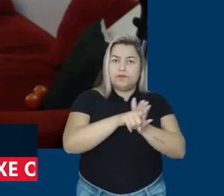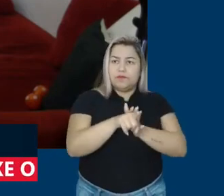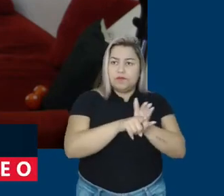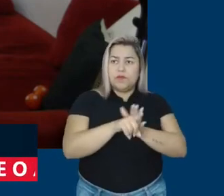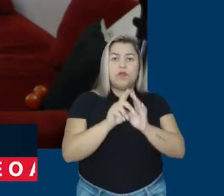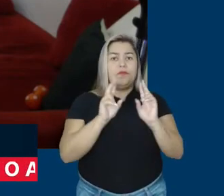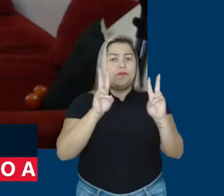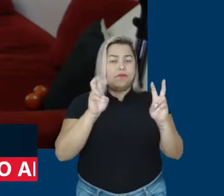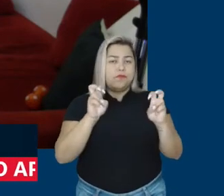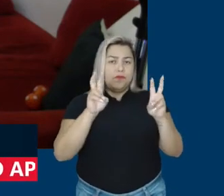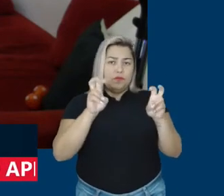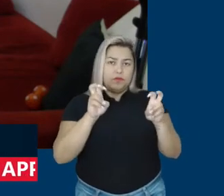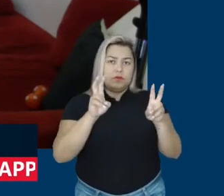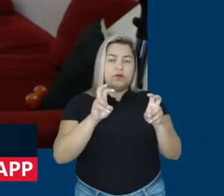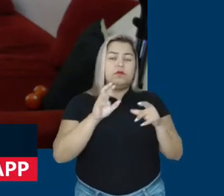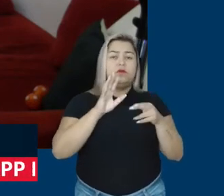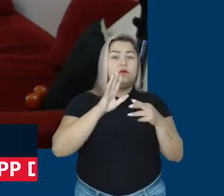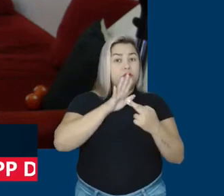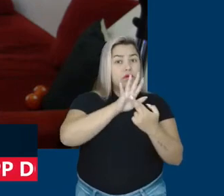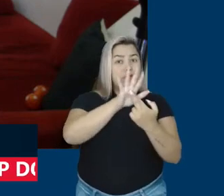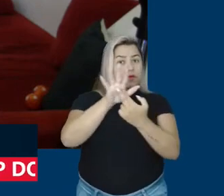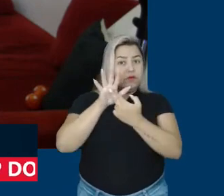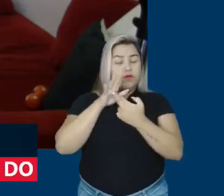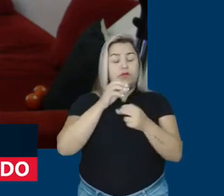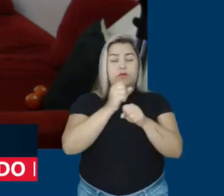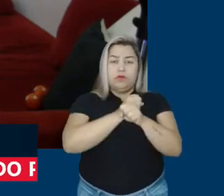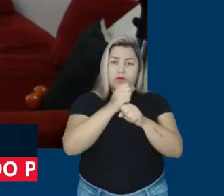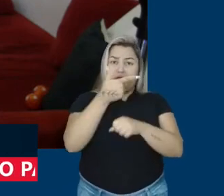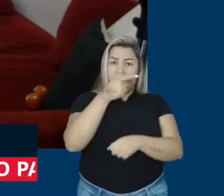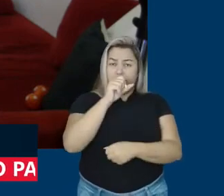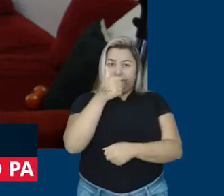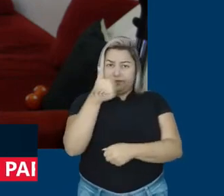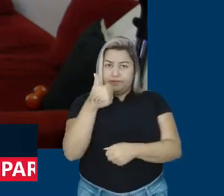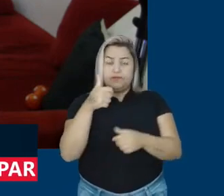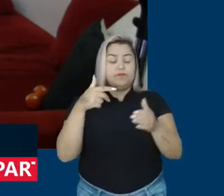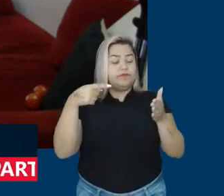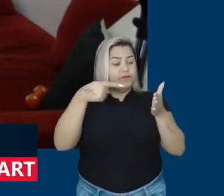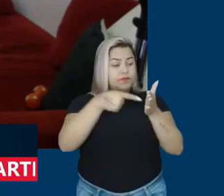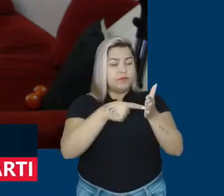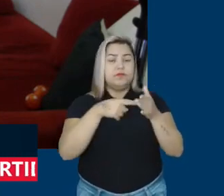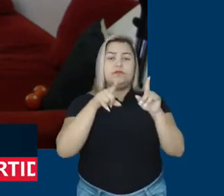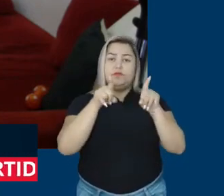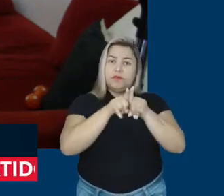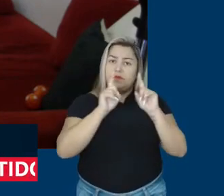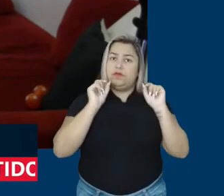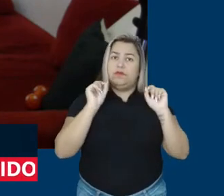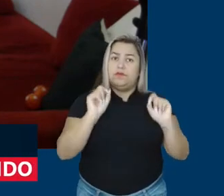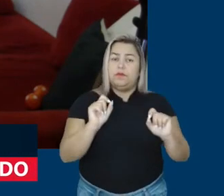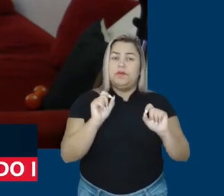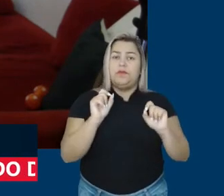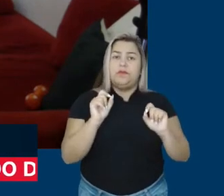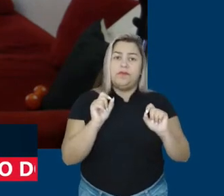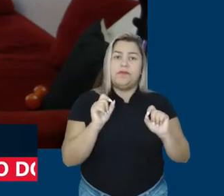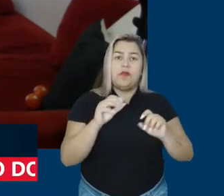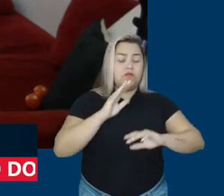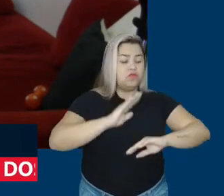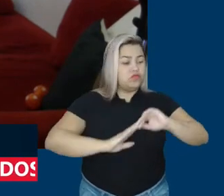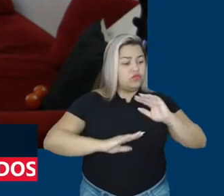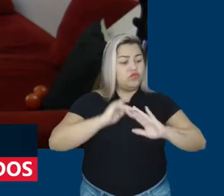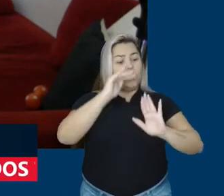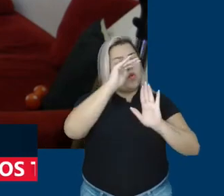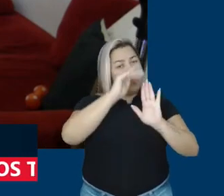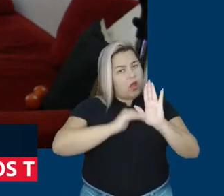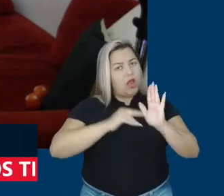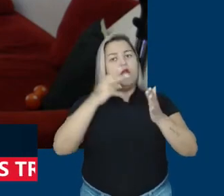sobre esse tema aí, que revelou que no ano de 2021, o número de denúncias ligadas a esse tipo de conteúdo nas redes